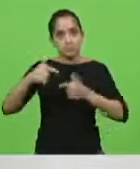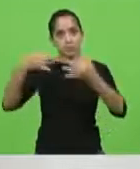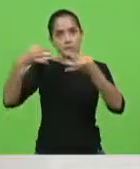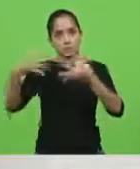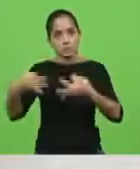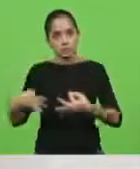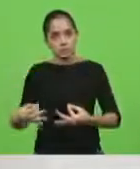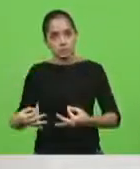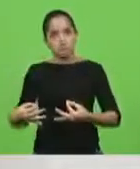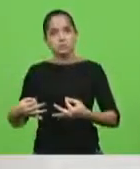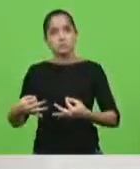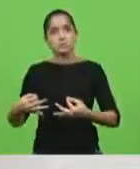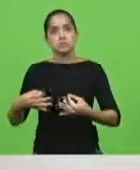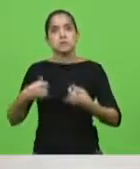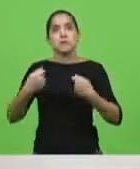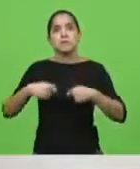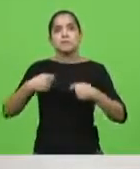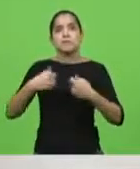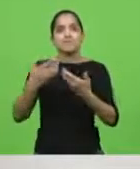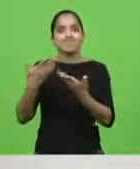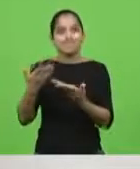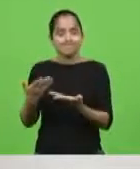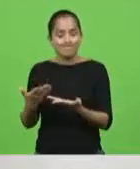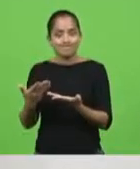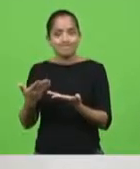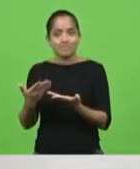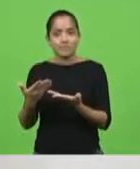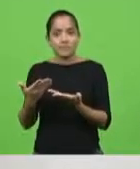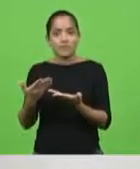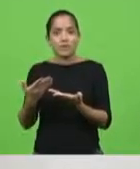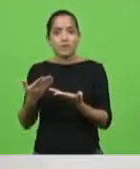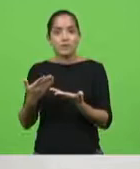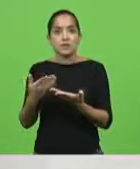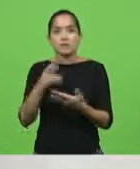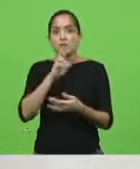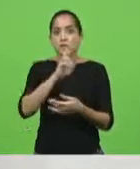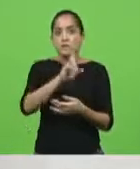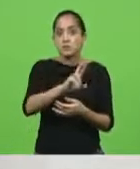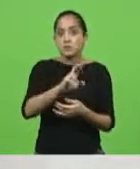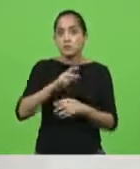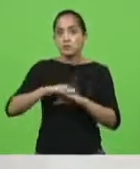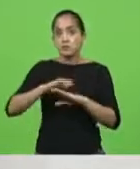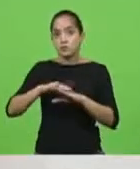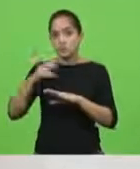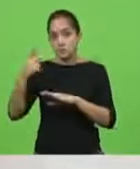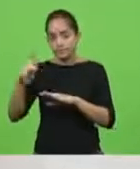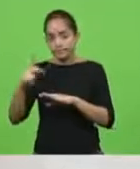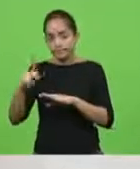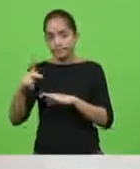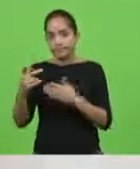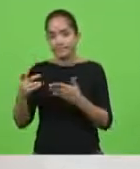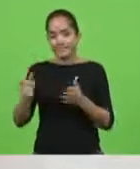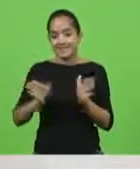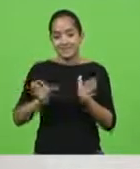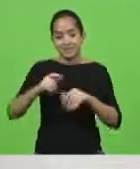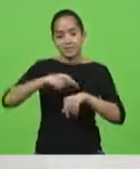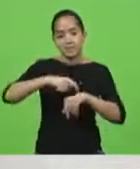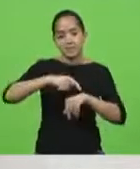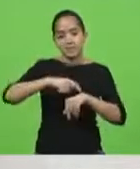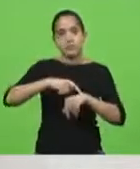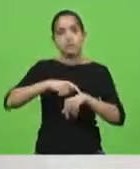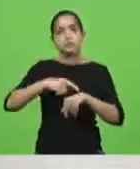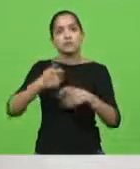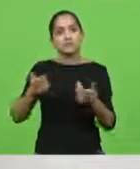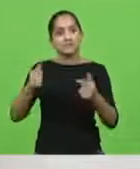correta e precisa que o parlamento tenha respondido por seu intermédio nesses momentos de crise e dizer que